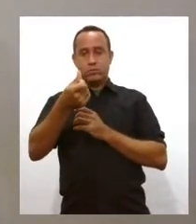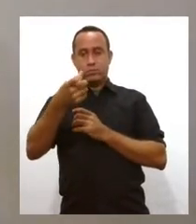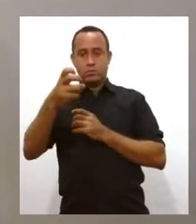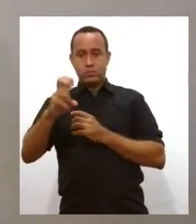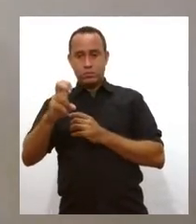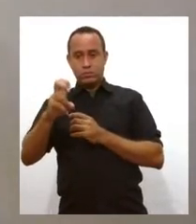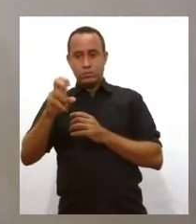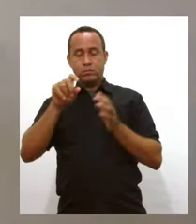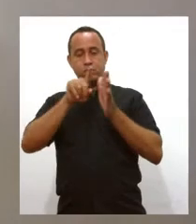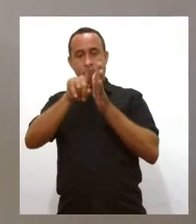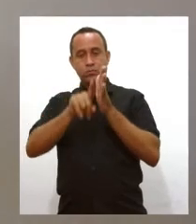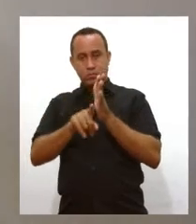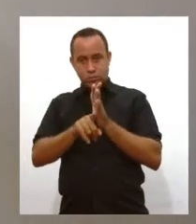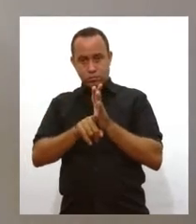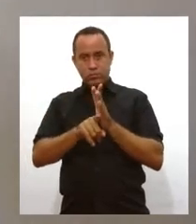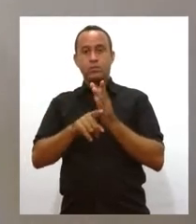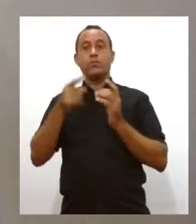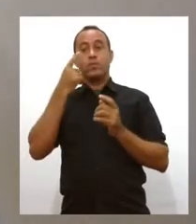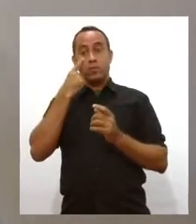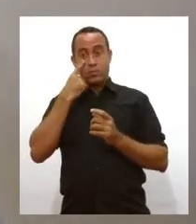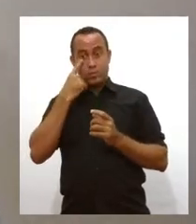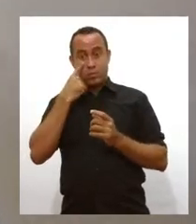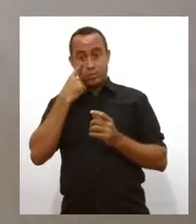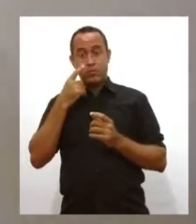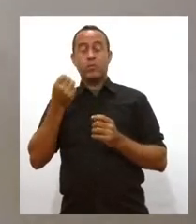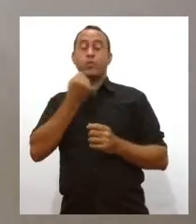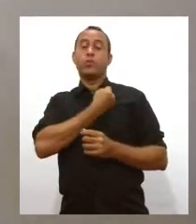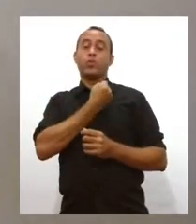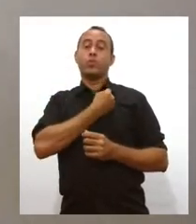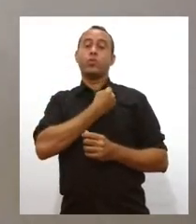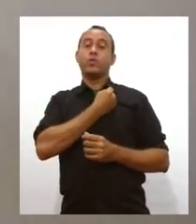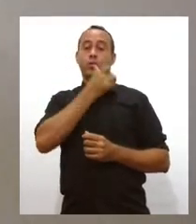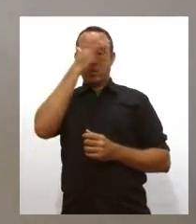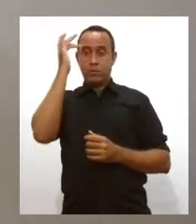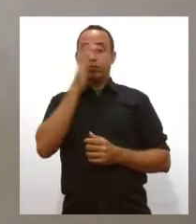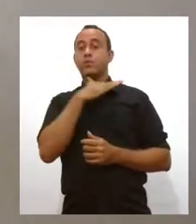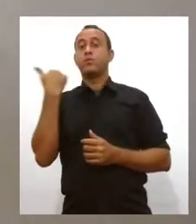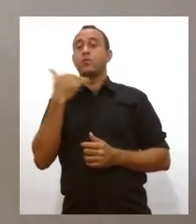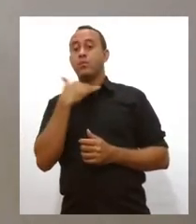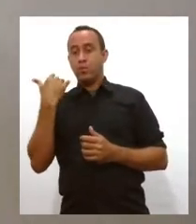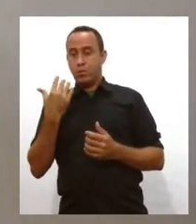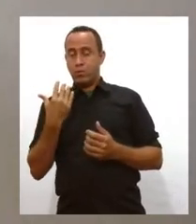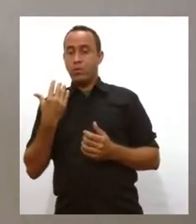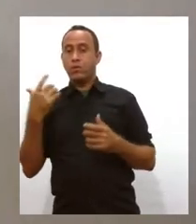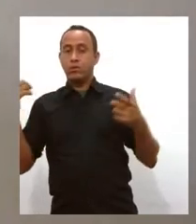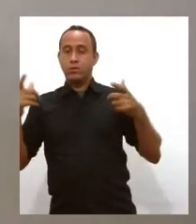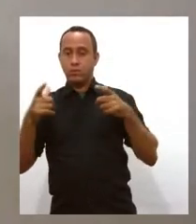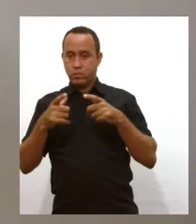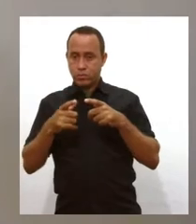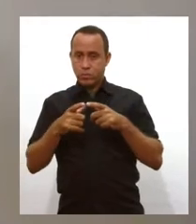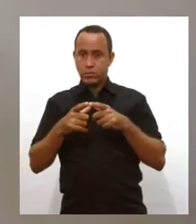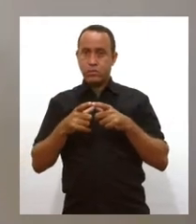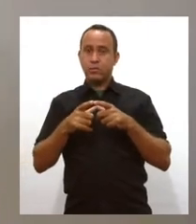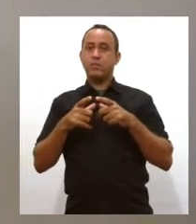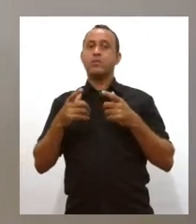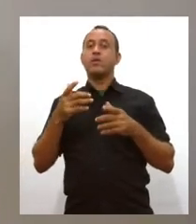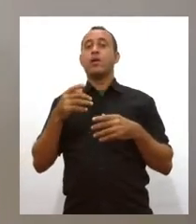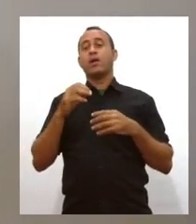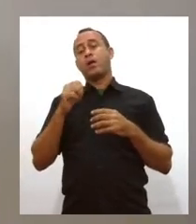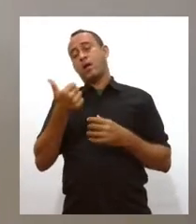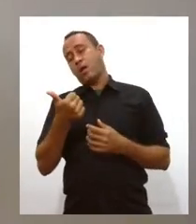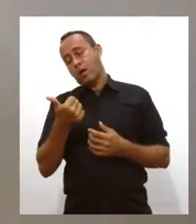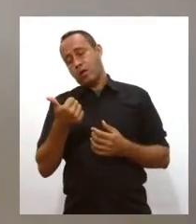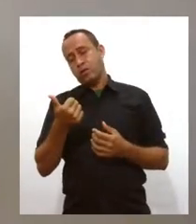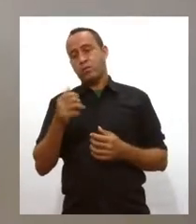subida, mas acho que ainda dentro do esperado. O número de mortes ainda está um pouco inadequado, porque na verdade a gente gostaria que não tivesse nenhuma morte, mas